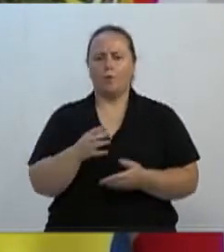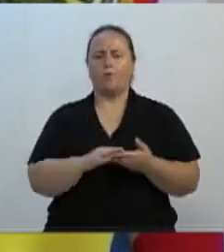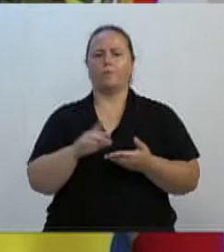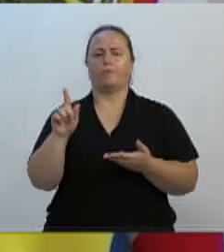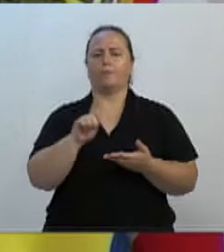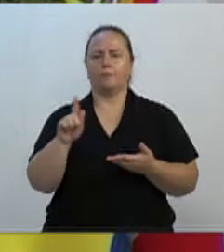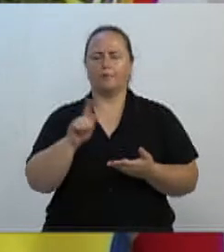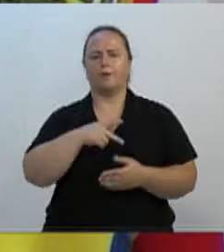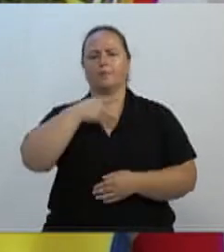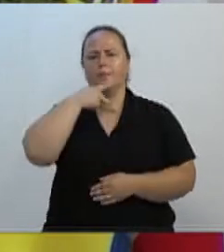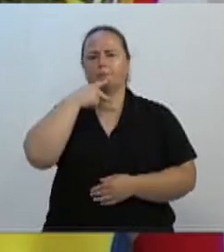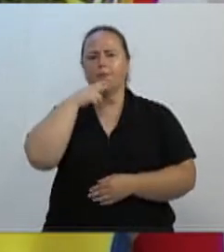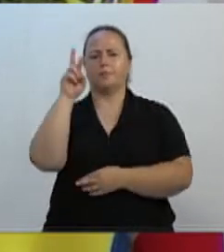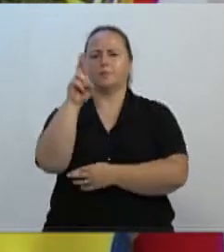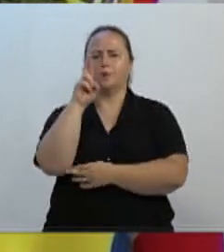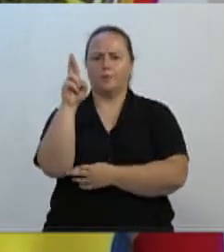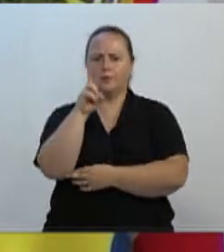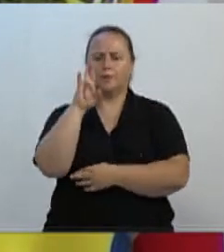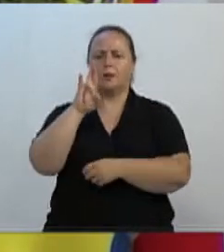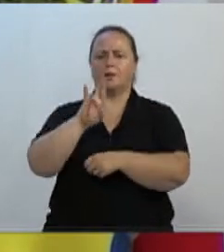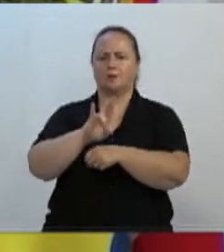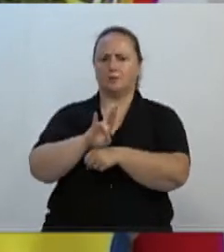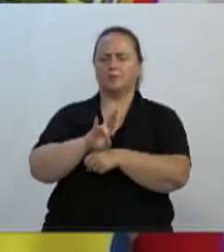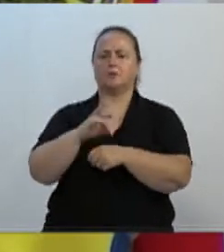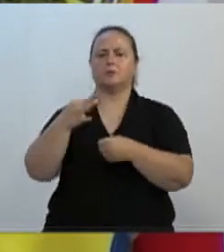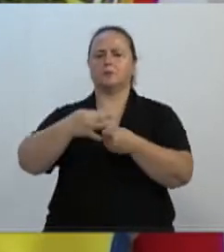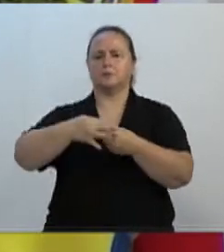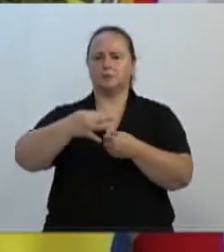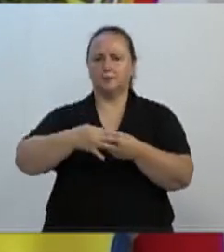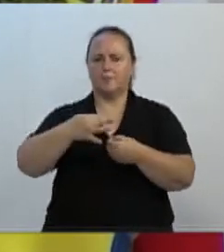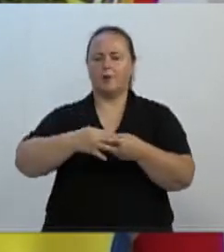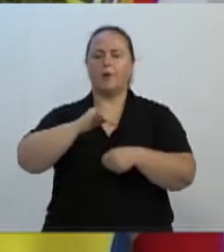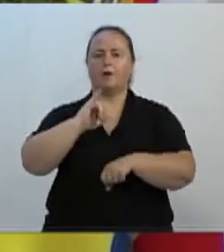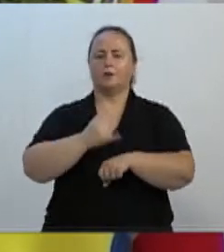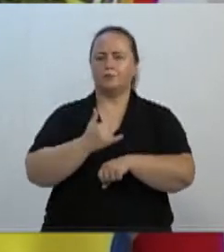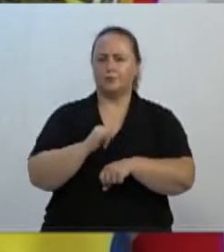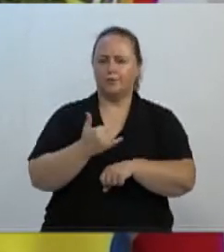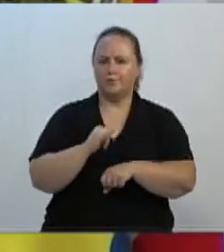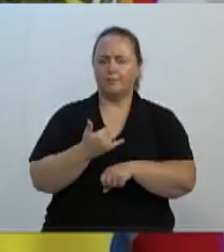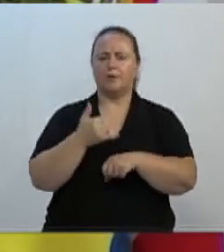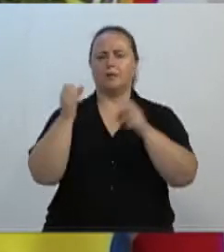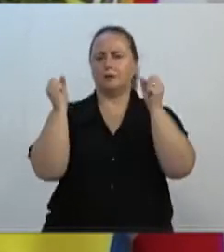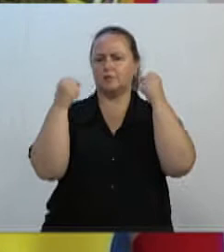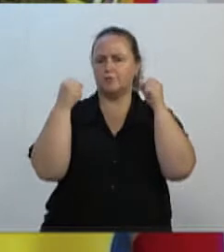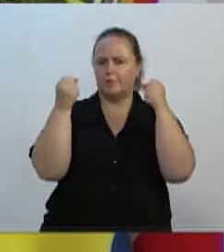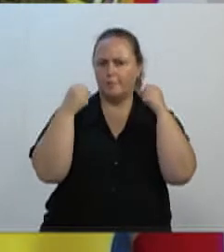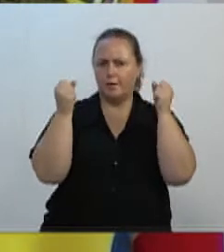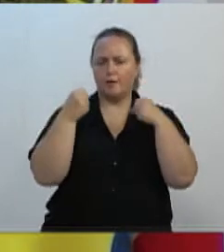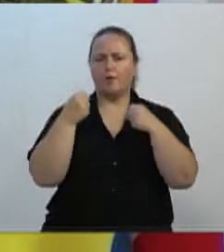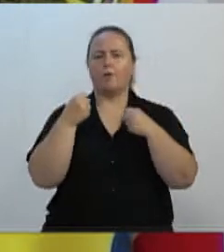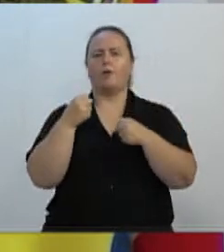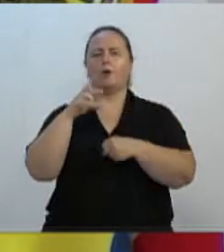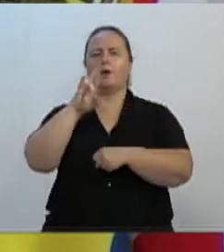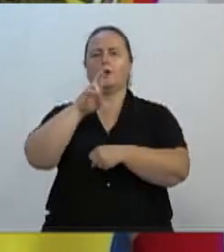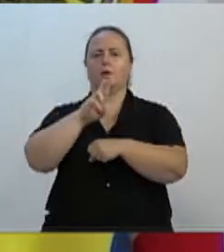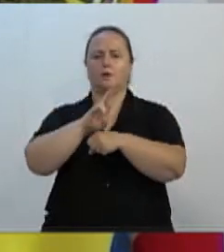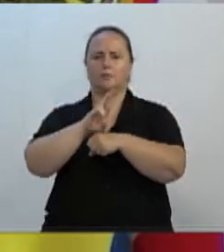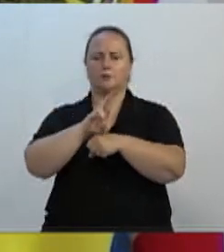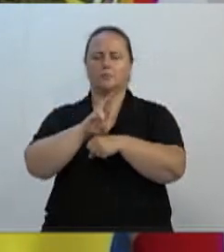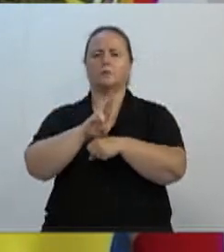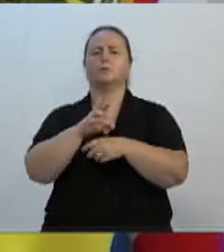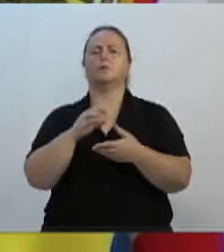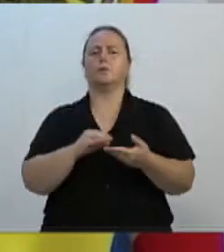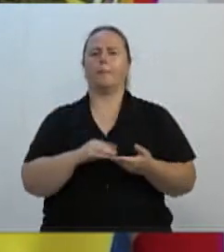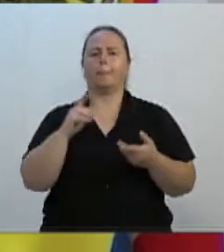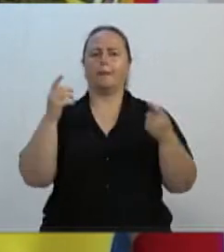Pomerode, Rodeio, Rio dos Cedros, Timbó, Joinville, Chapecó, Rio do Sul, Porto Alegre, Caxias